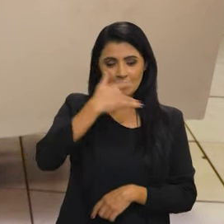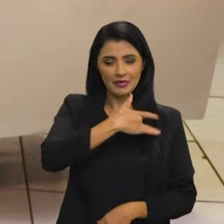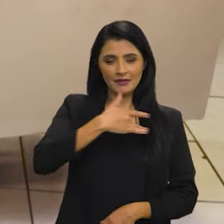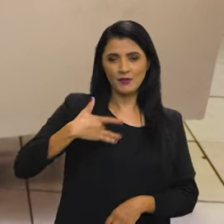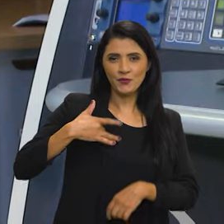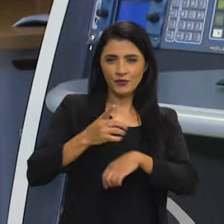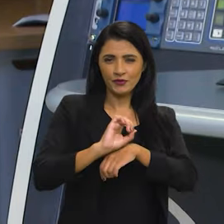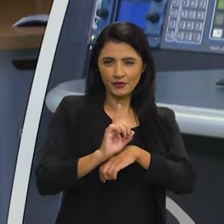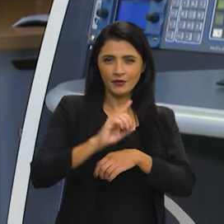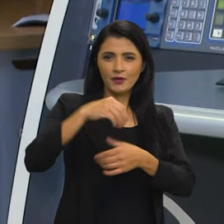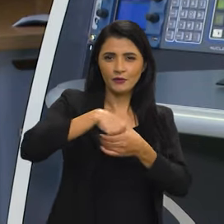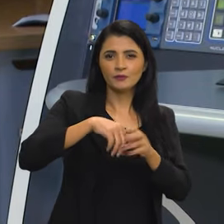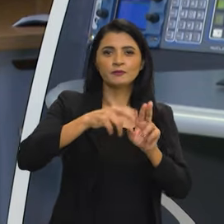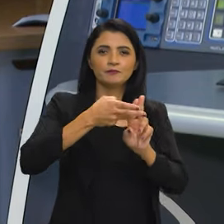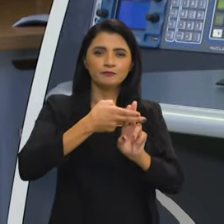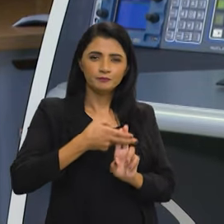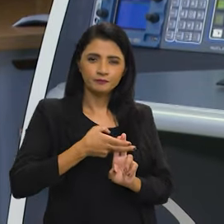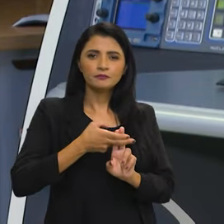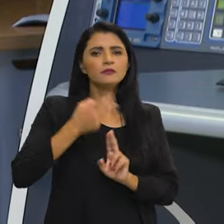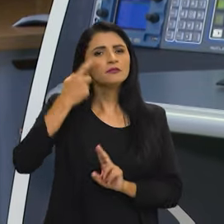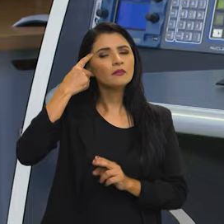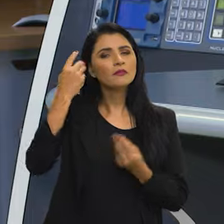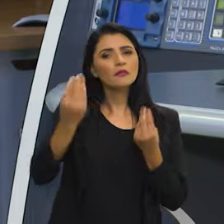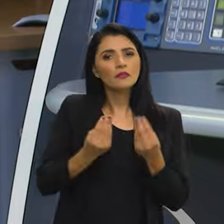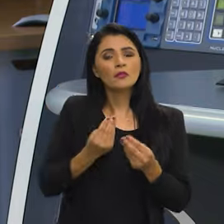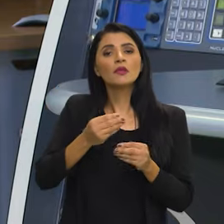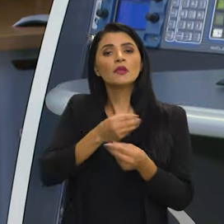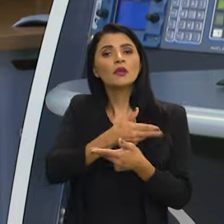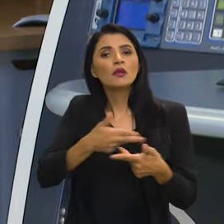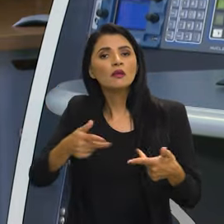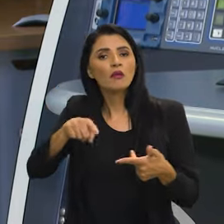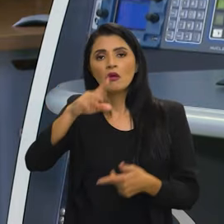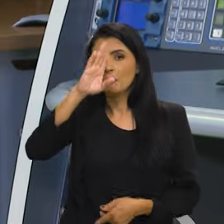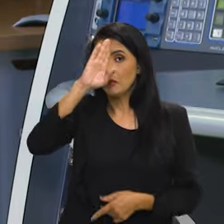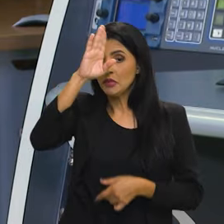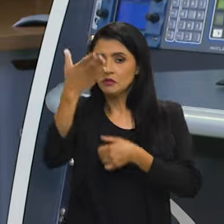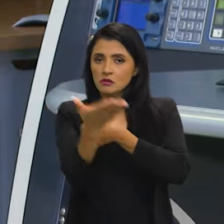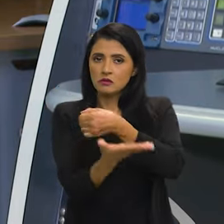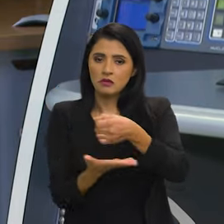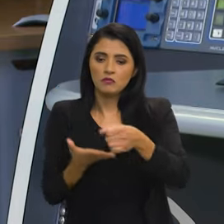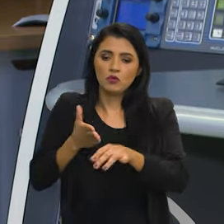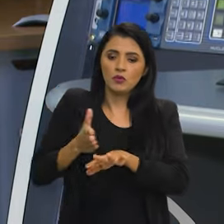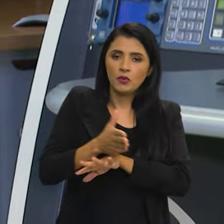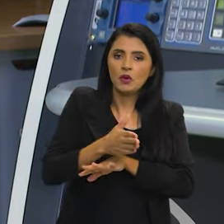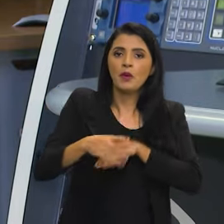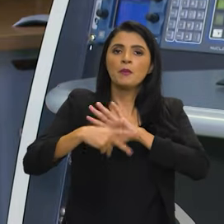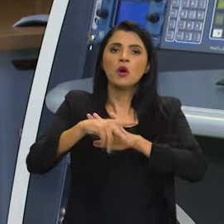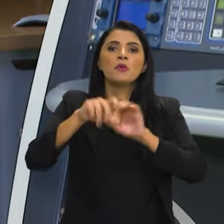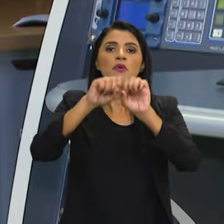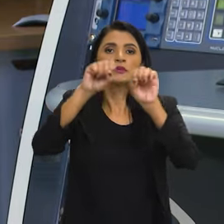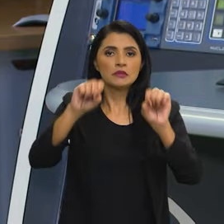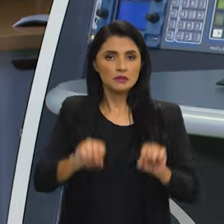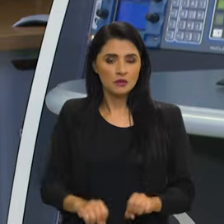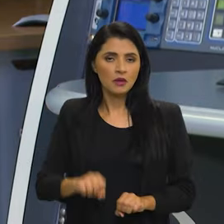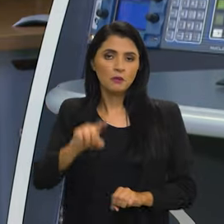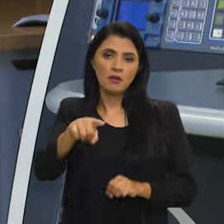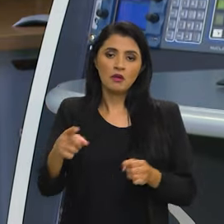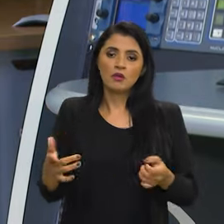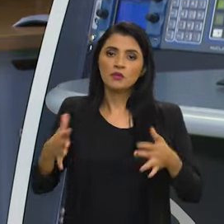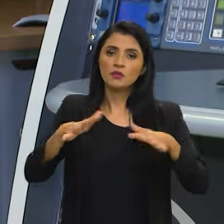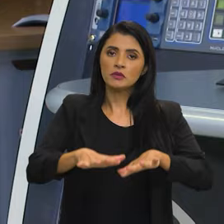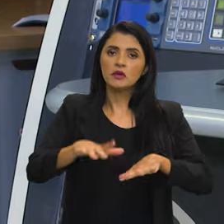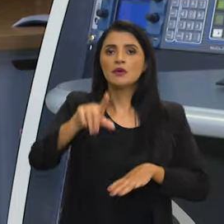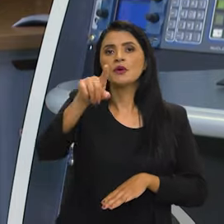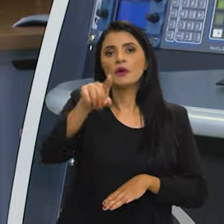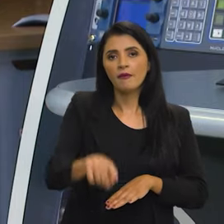saúde digital no SUS, a gente pensa dentro daquilo que são os princípios e diretrizes do sistema, que é a